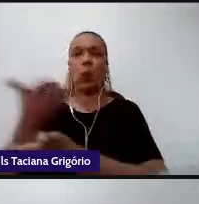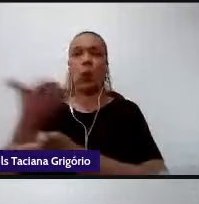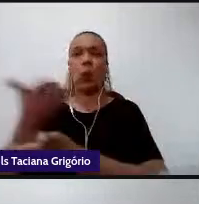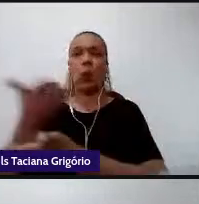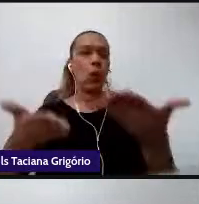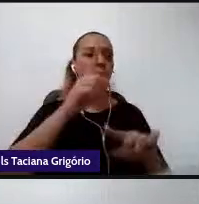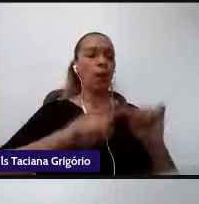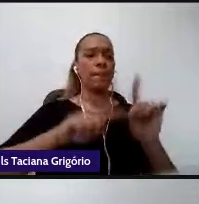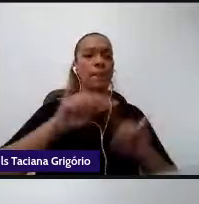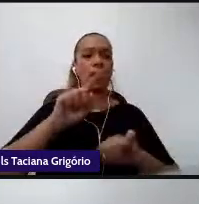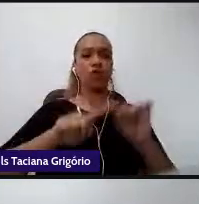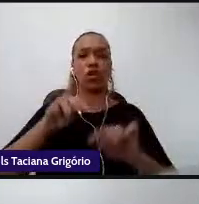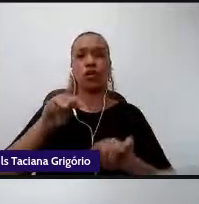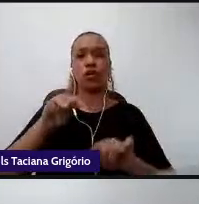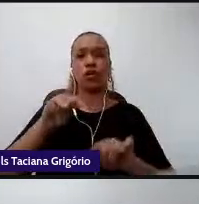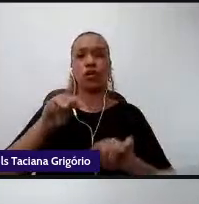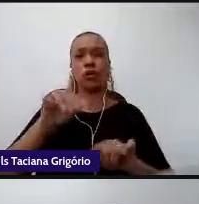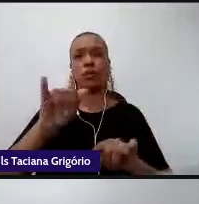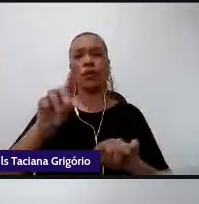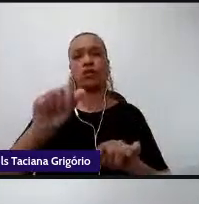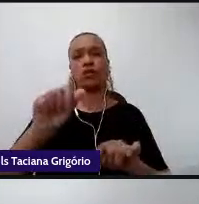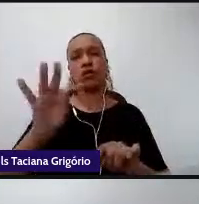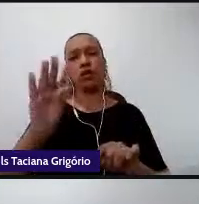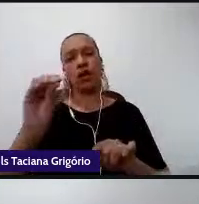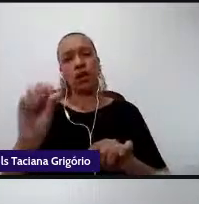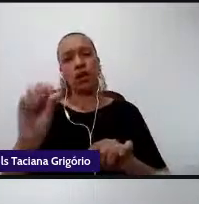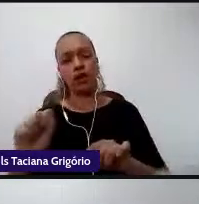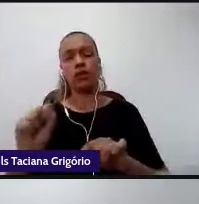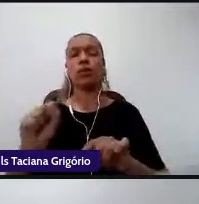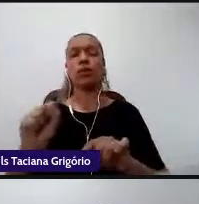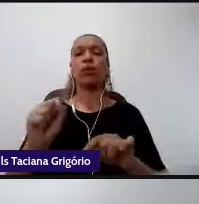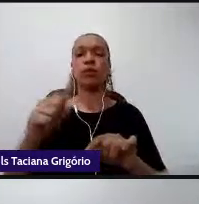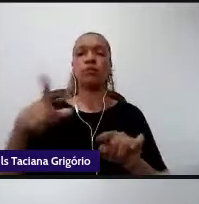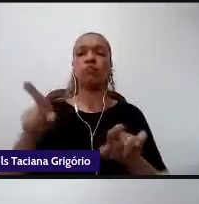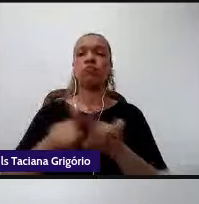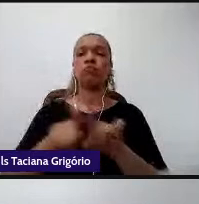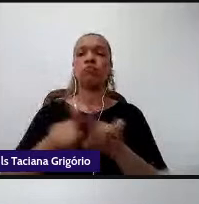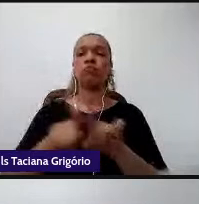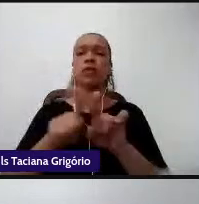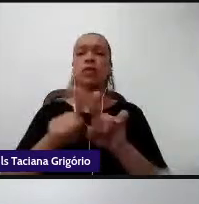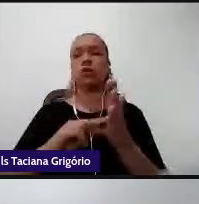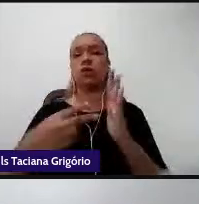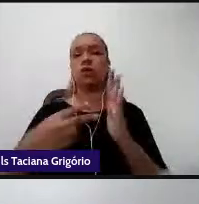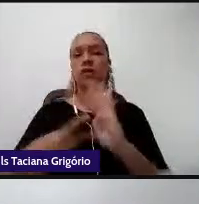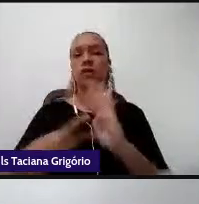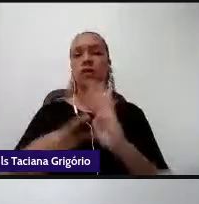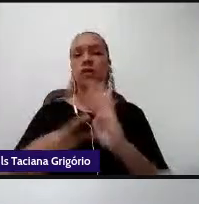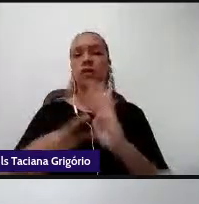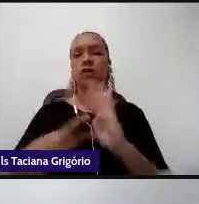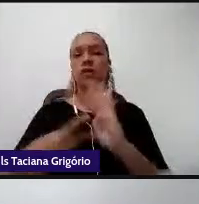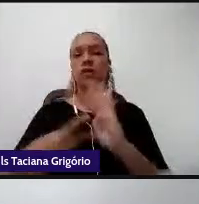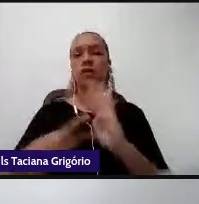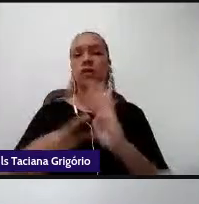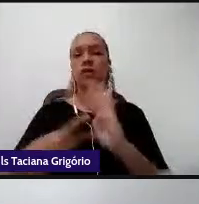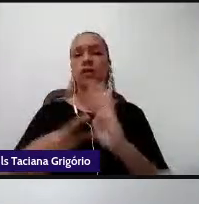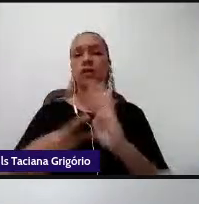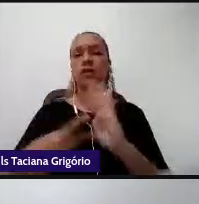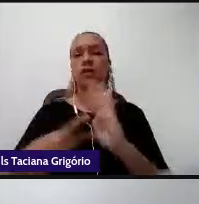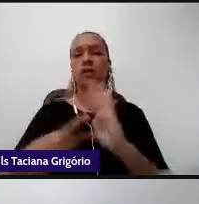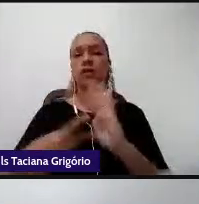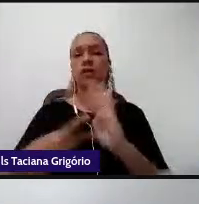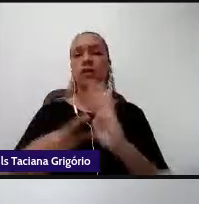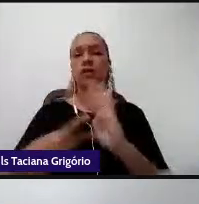construção de significados. Nesse momento a gente tem um rompimento numa perspectiva mais sociocultural há uma